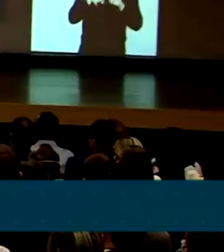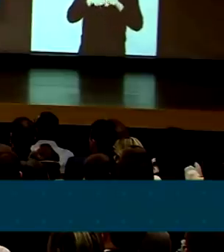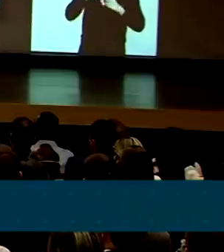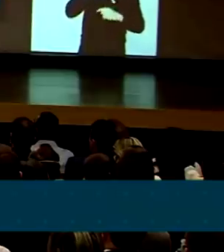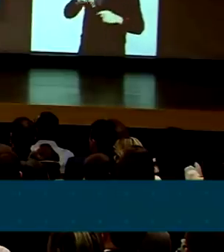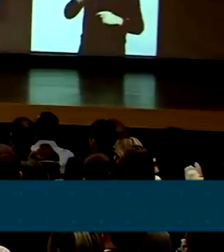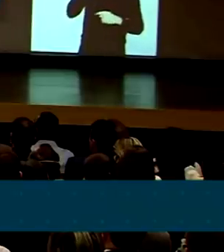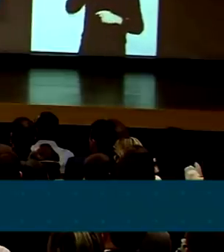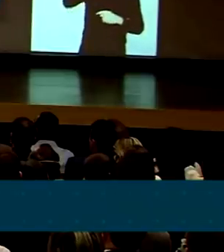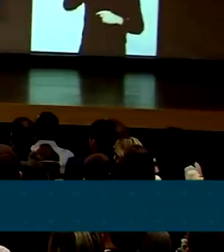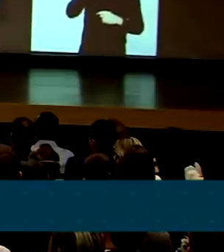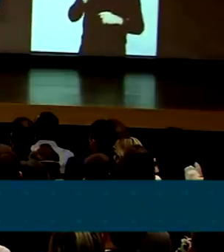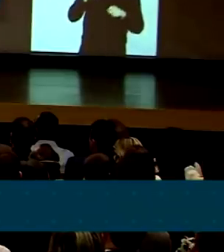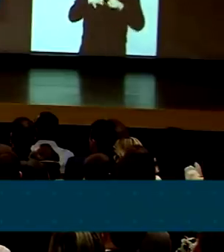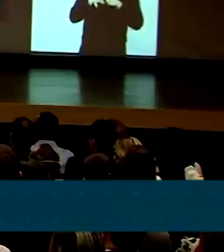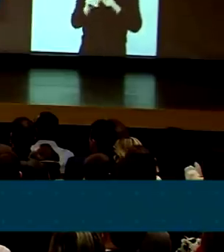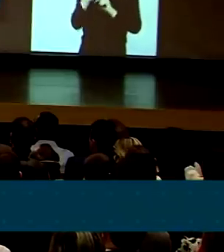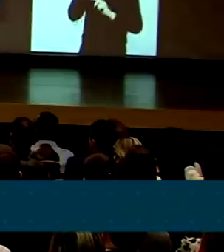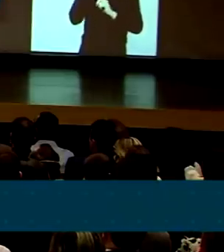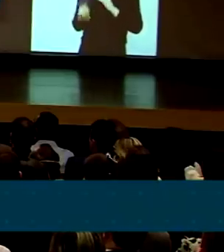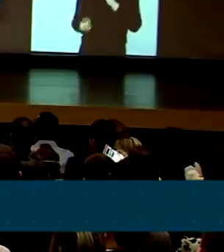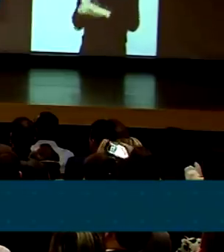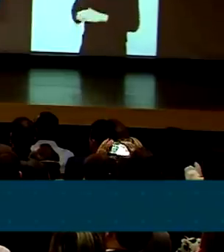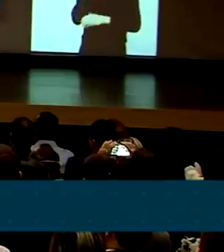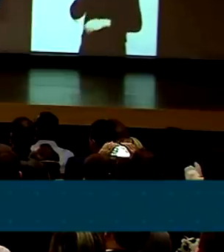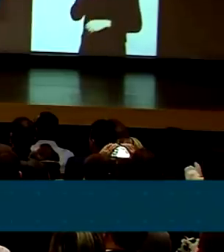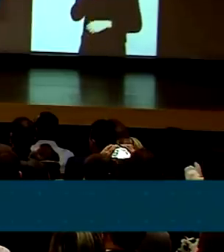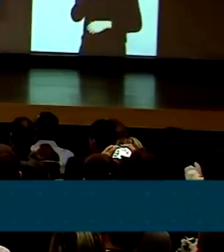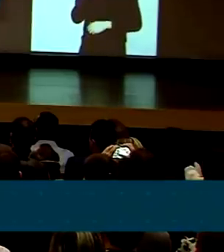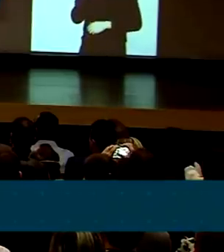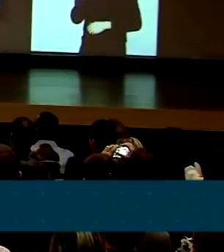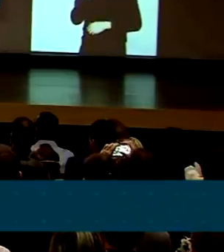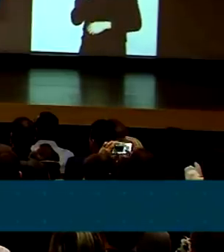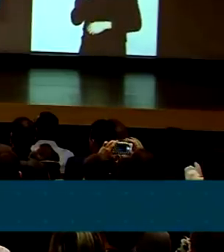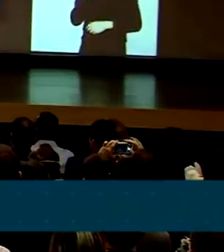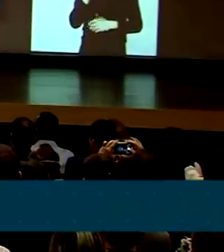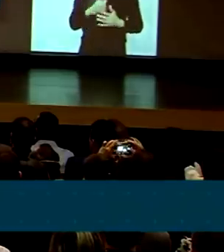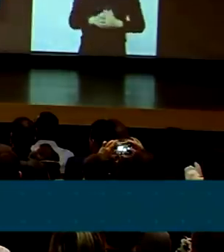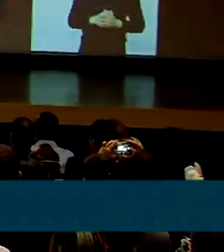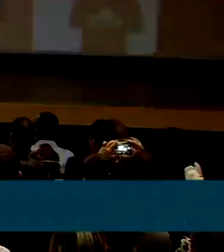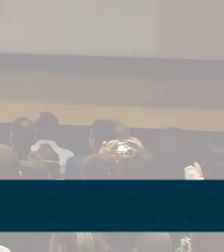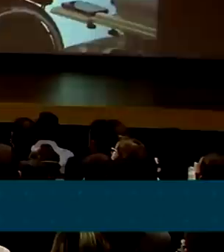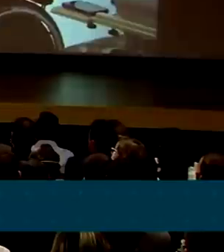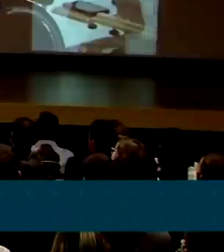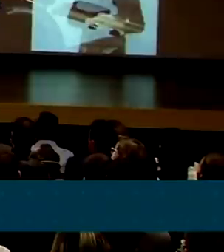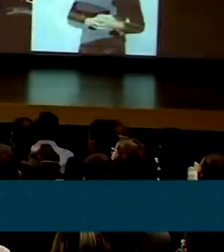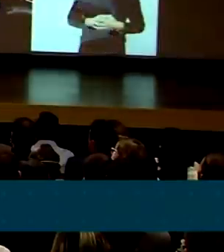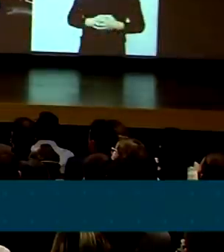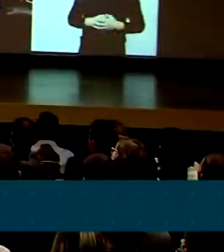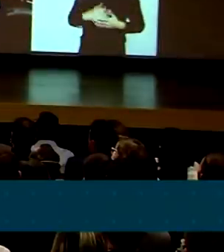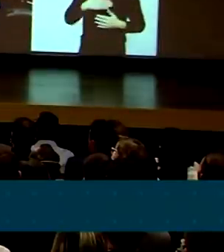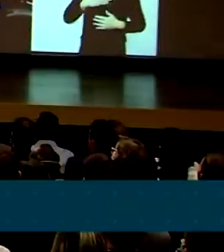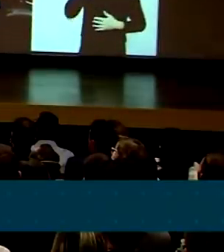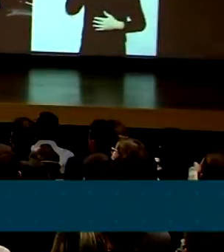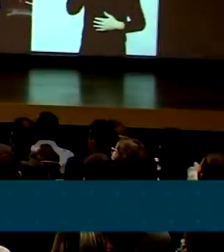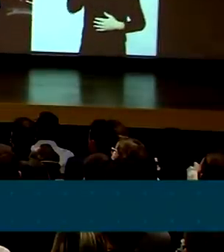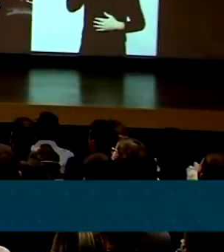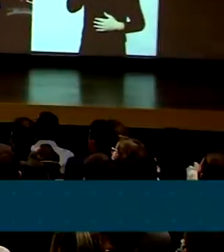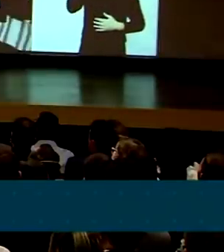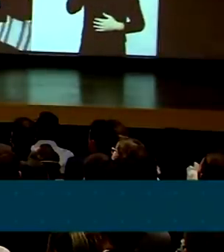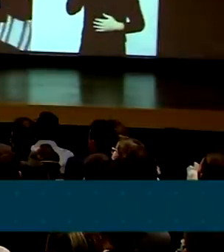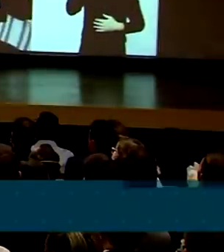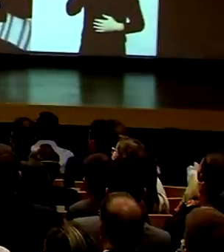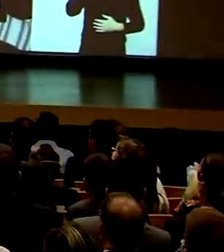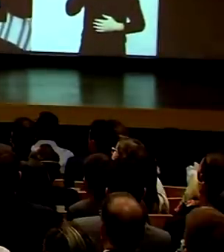Sou presidente de honra do Condefesa da CNI e fundador do Instituto General Vilas Boas. Agradeço por cada dia,